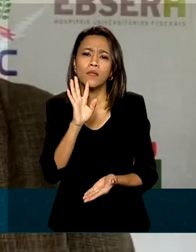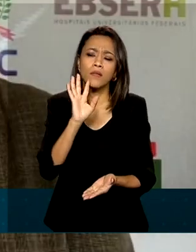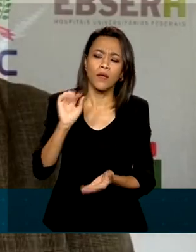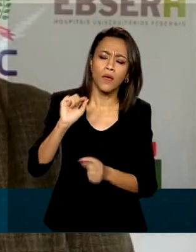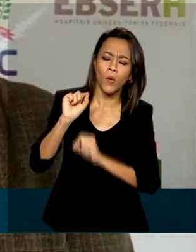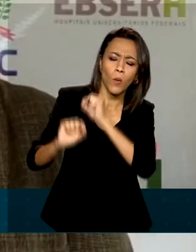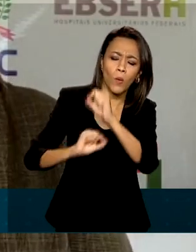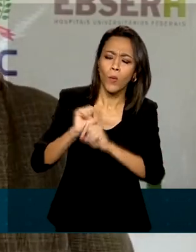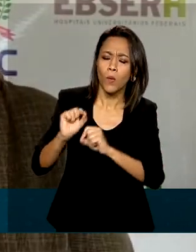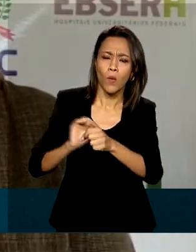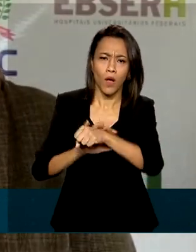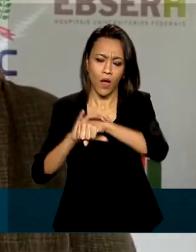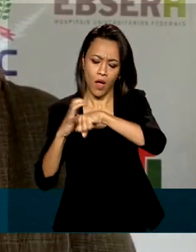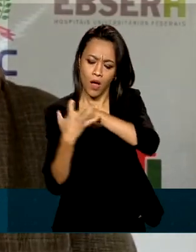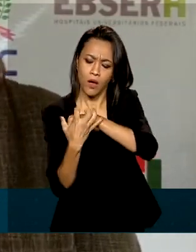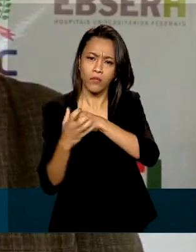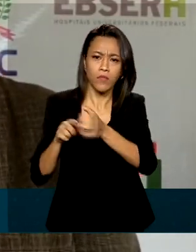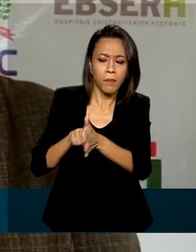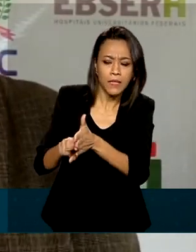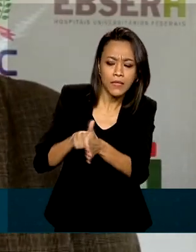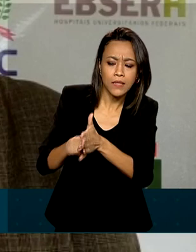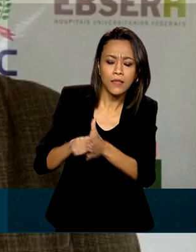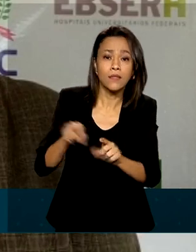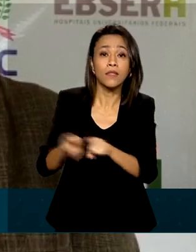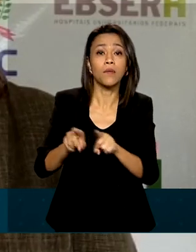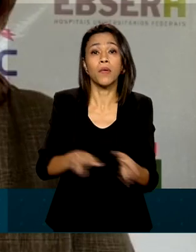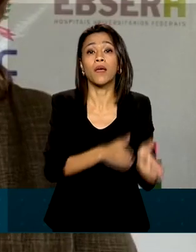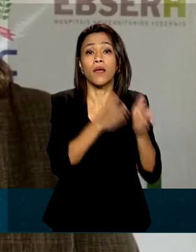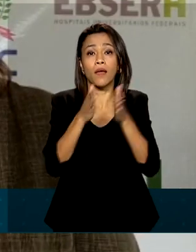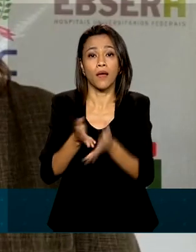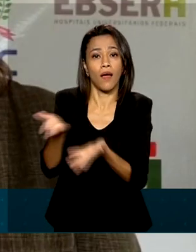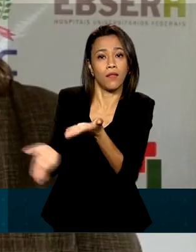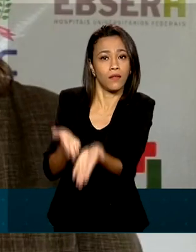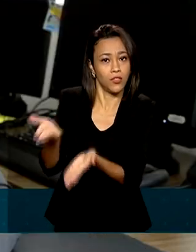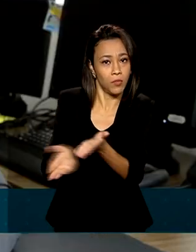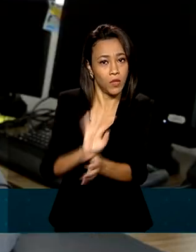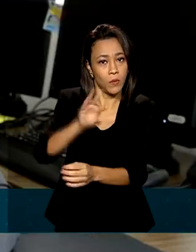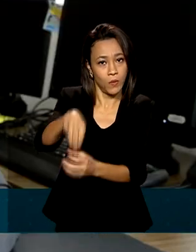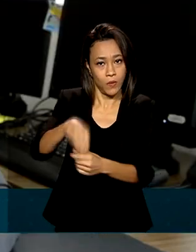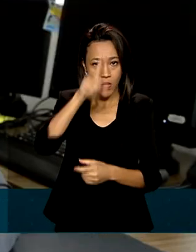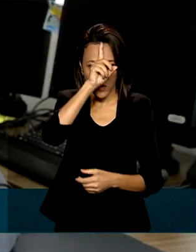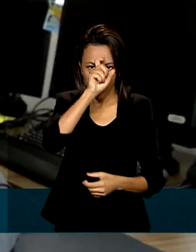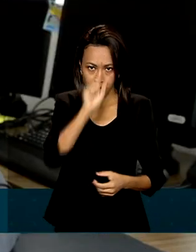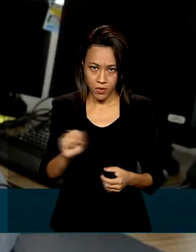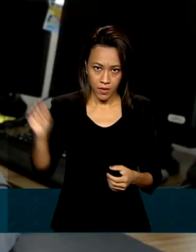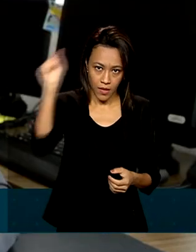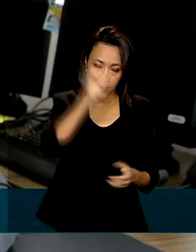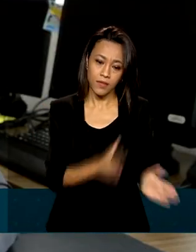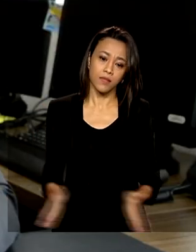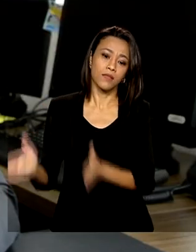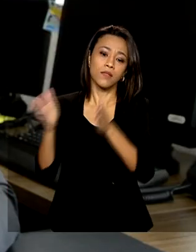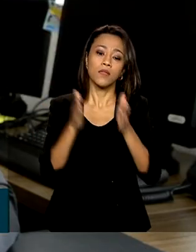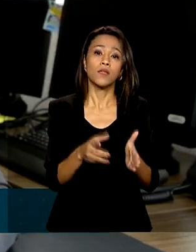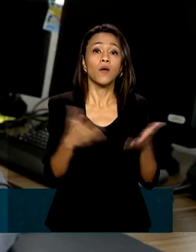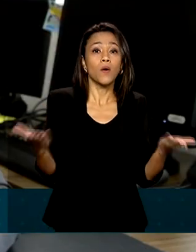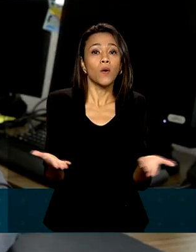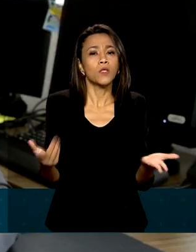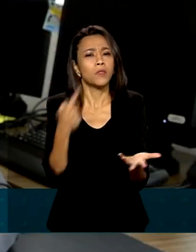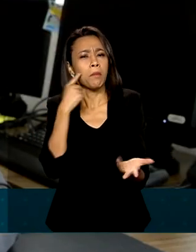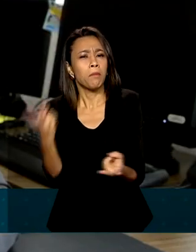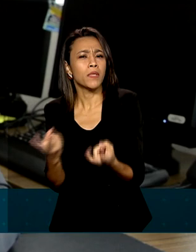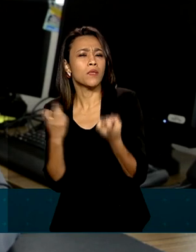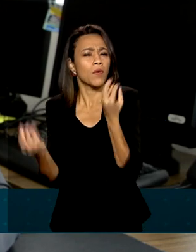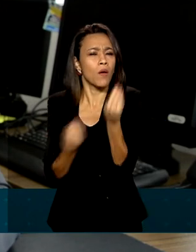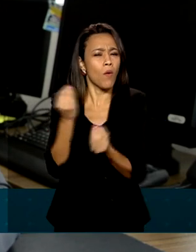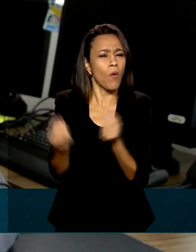científico e de atendimento ambulatorial e hospitalar. Isso nos permite entender melhor como funciona, como é a